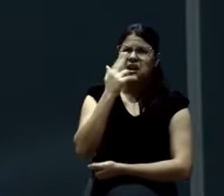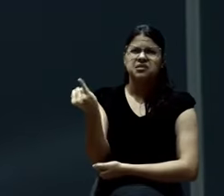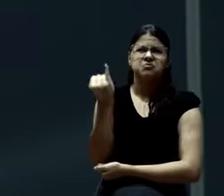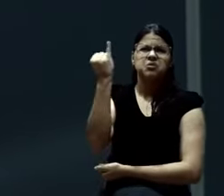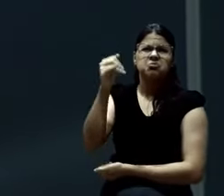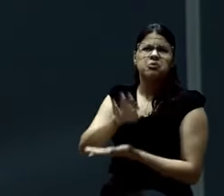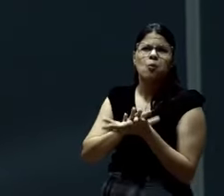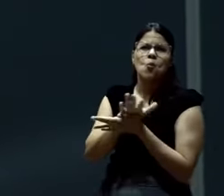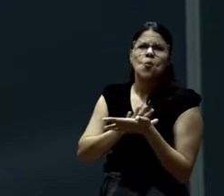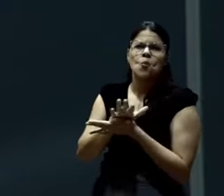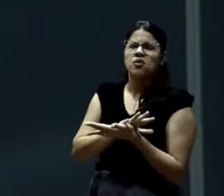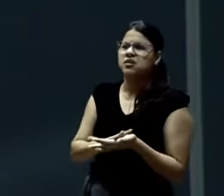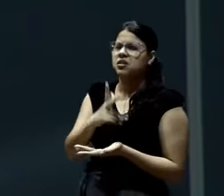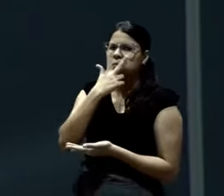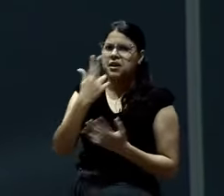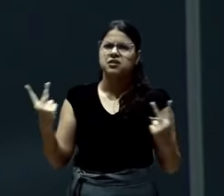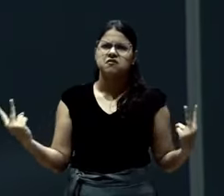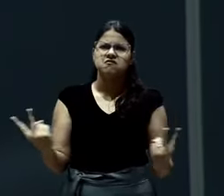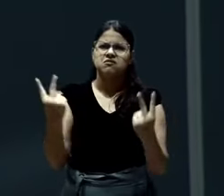Eu não valorizo estar aqui.